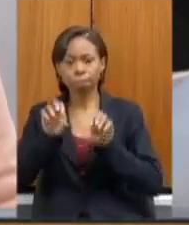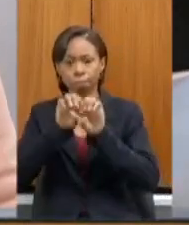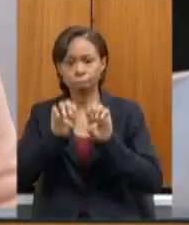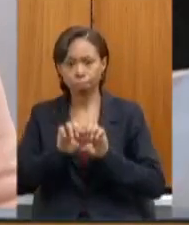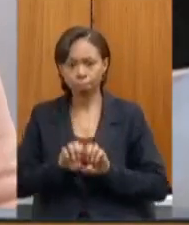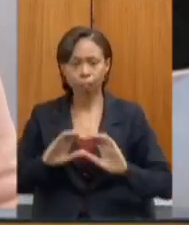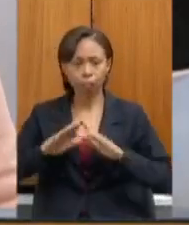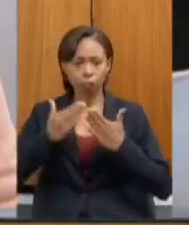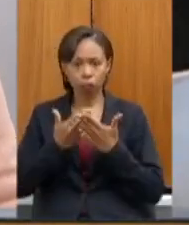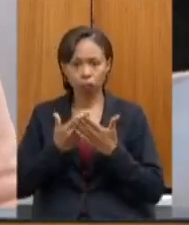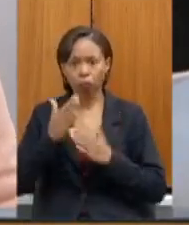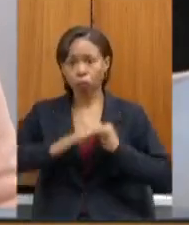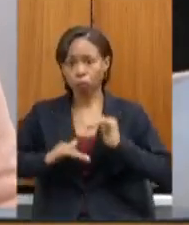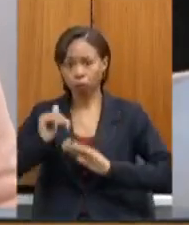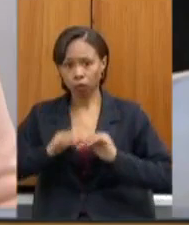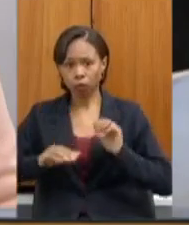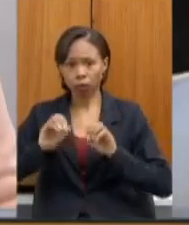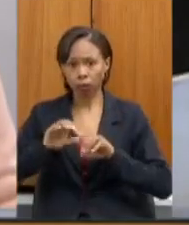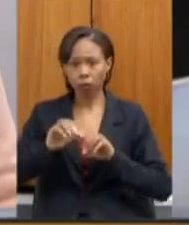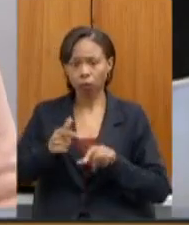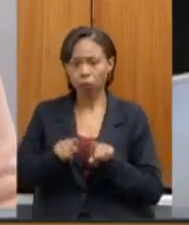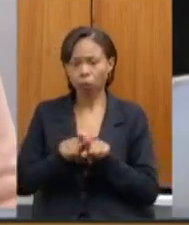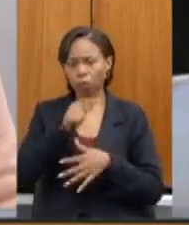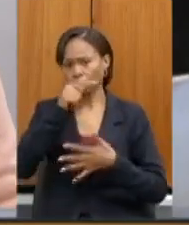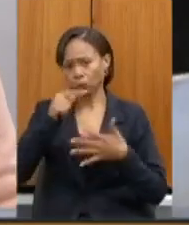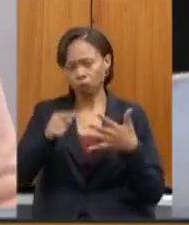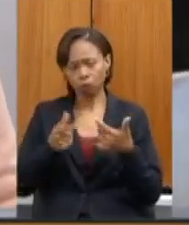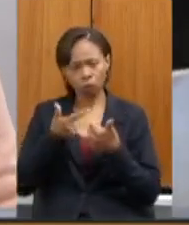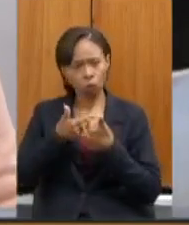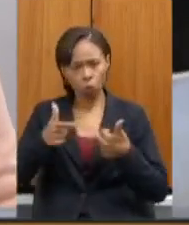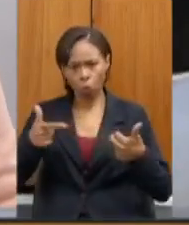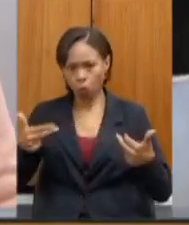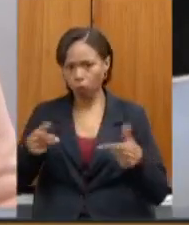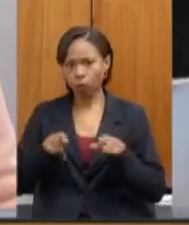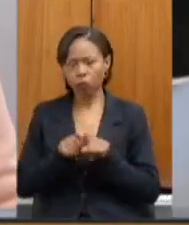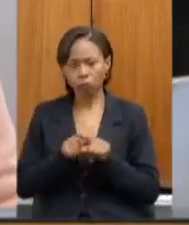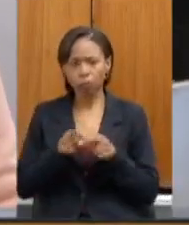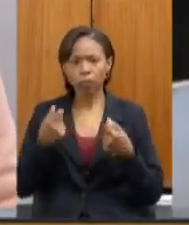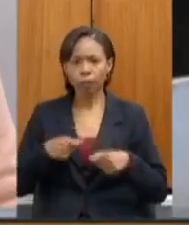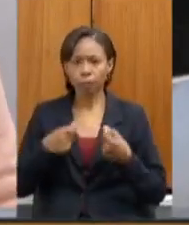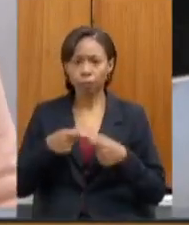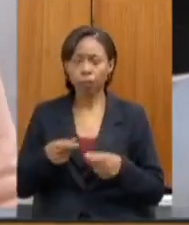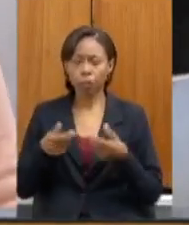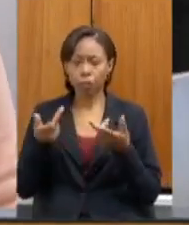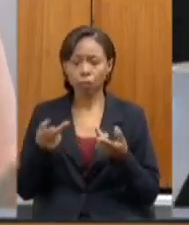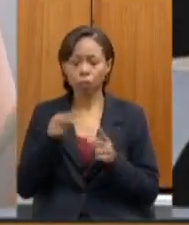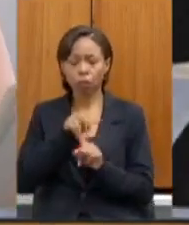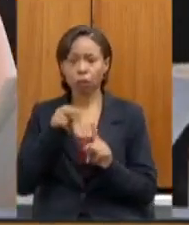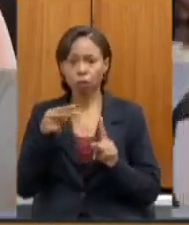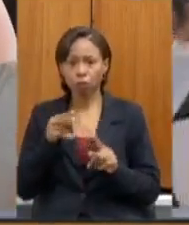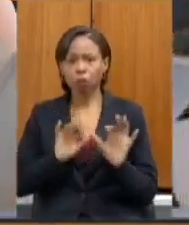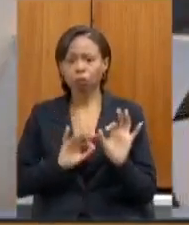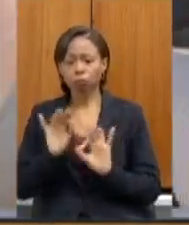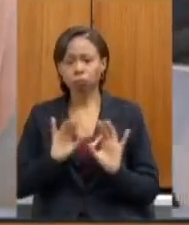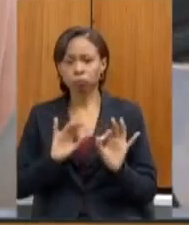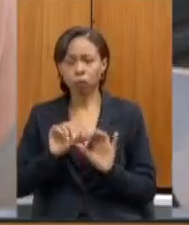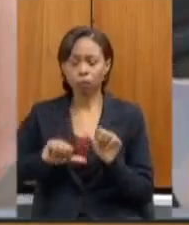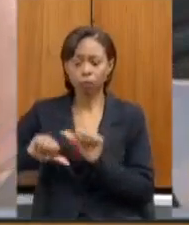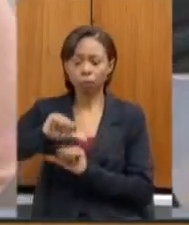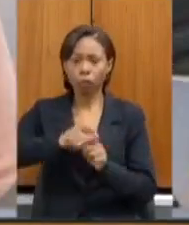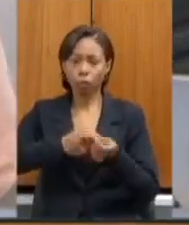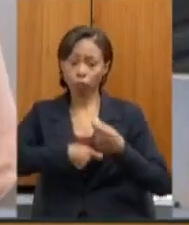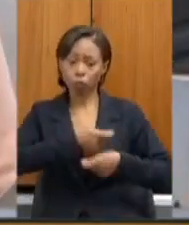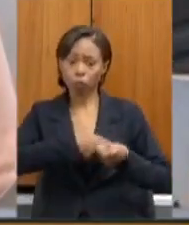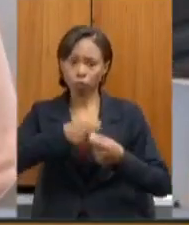profissionais de educação e outras questões cuja consideração se mostra necessária ao êxito dos processos de municipalização